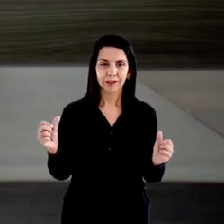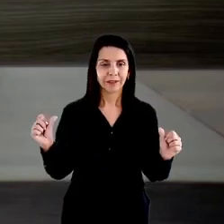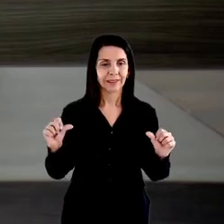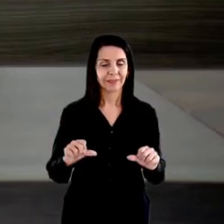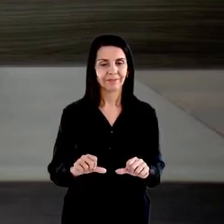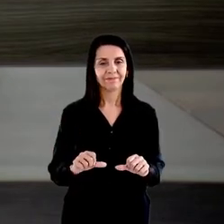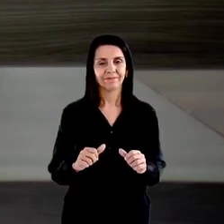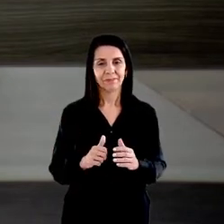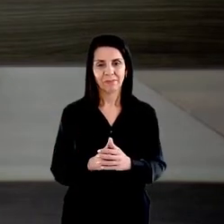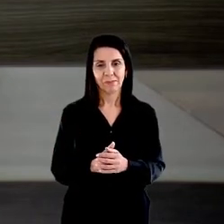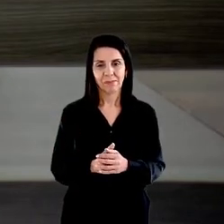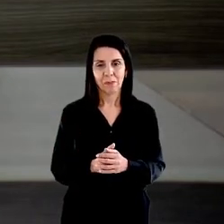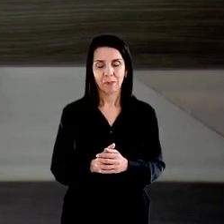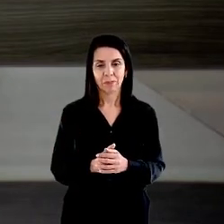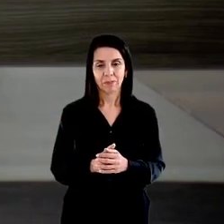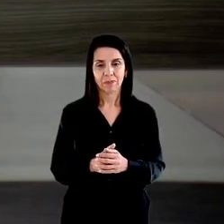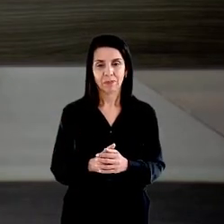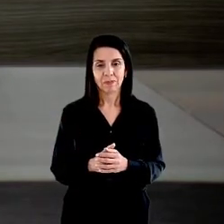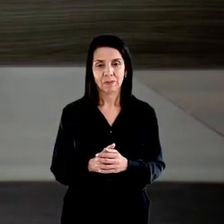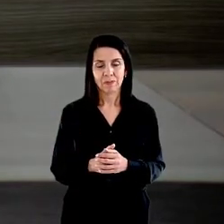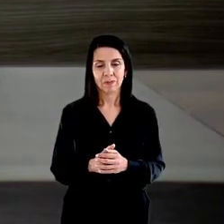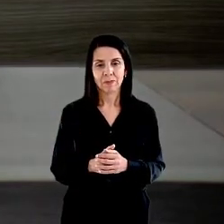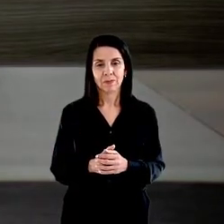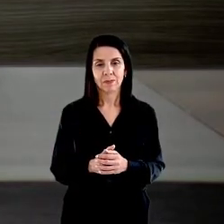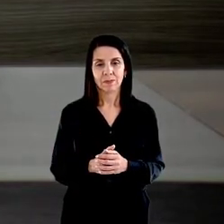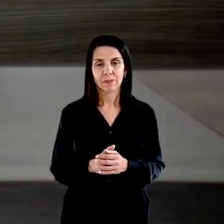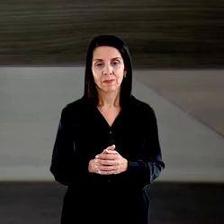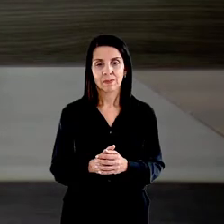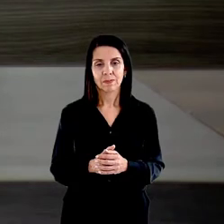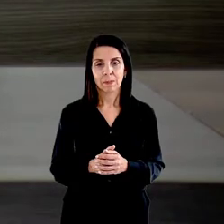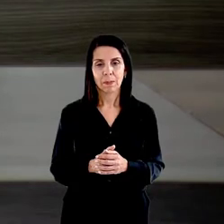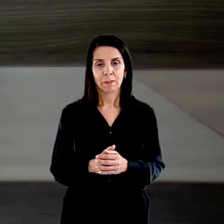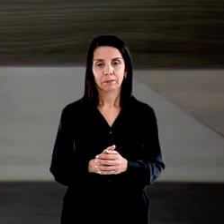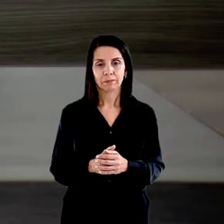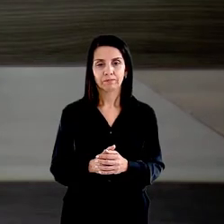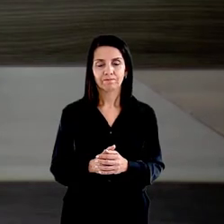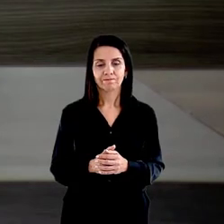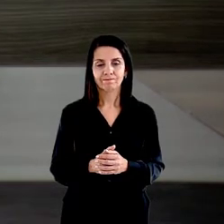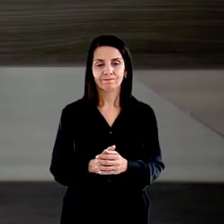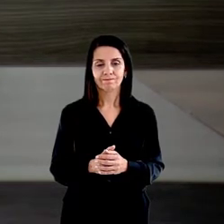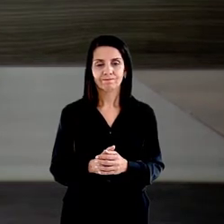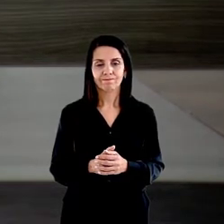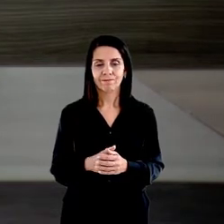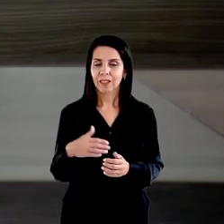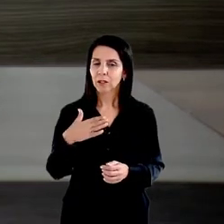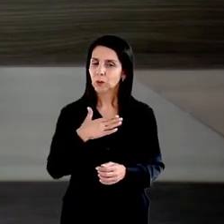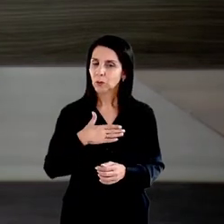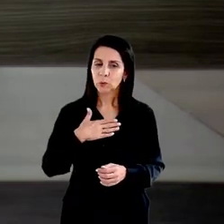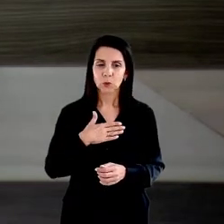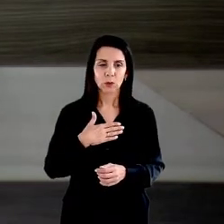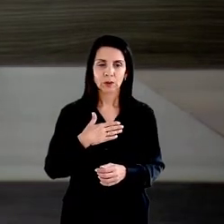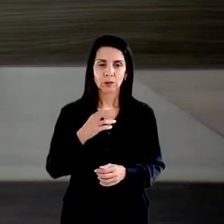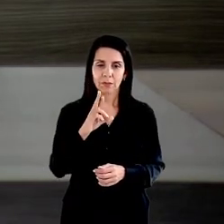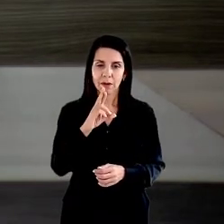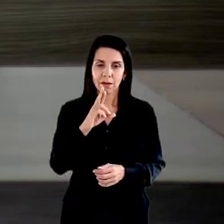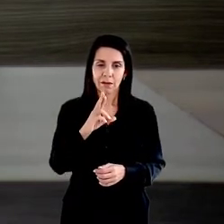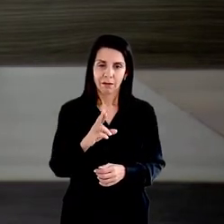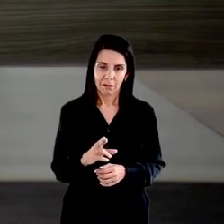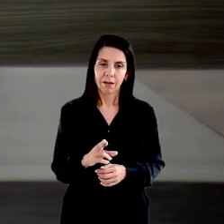privilegiado de controle social, que é o Conselho. Não satisfeito com a resposta advinda dos